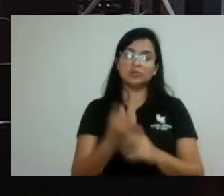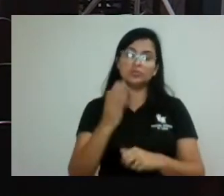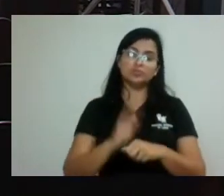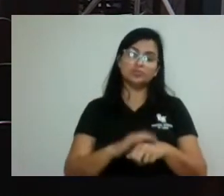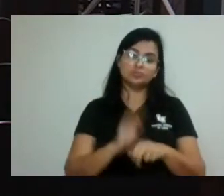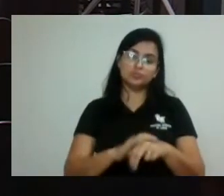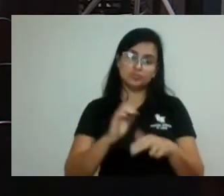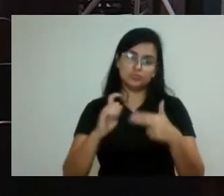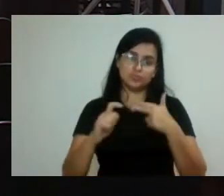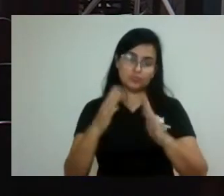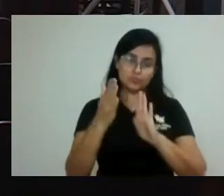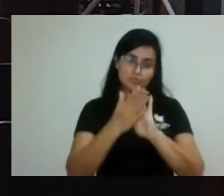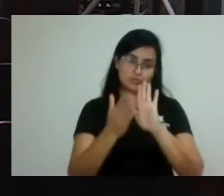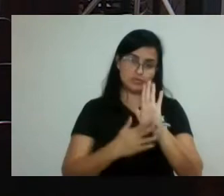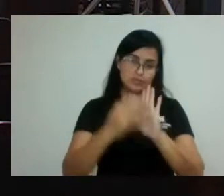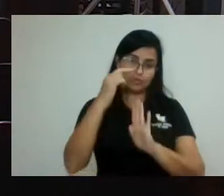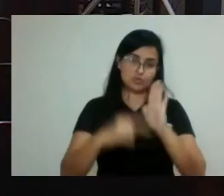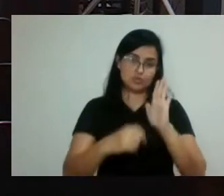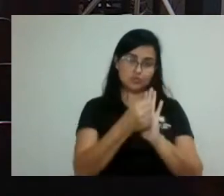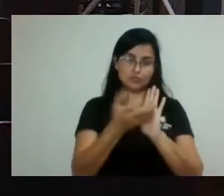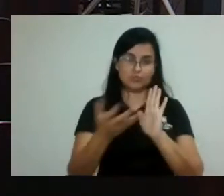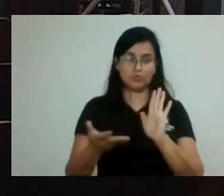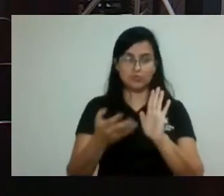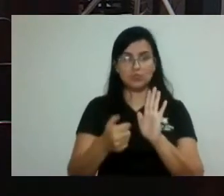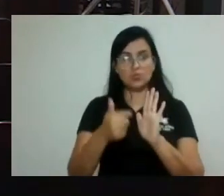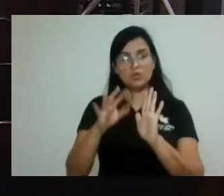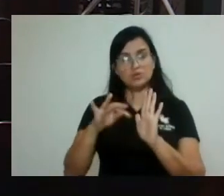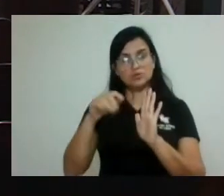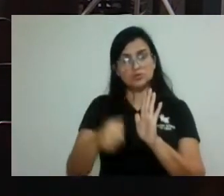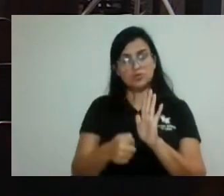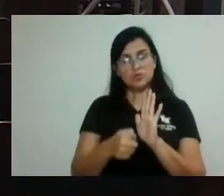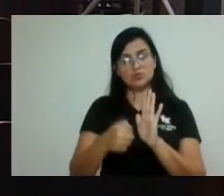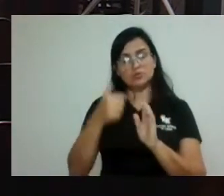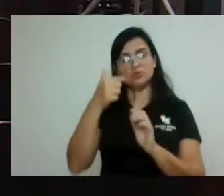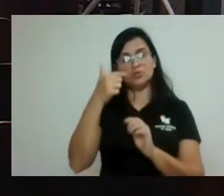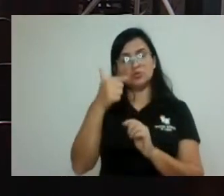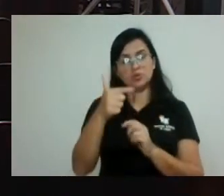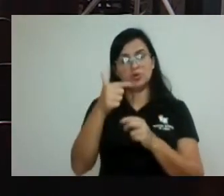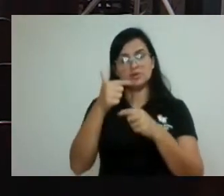coro, maioria absoluta de dois terços mesmo. Vê se tem coro.